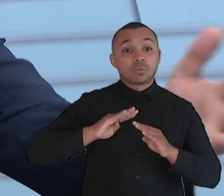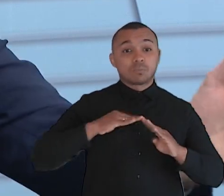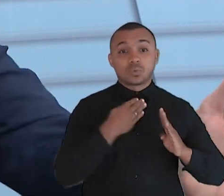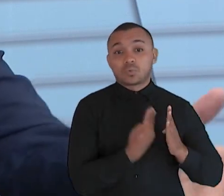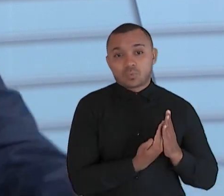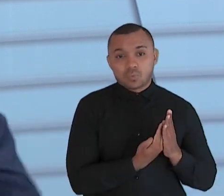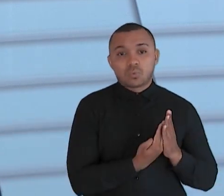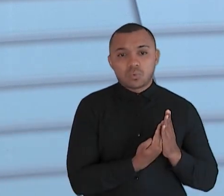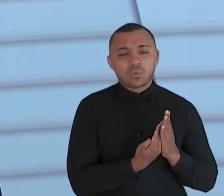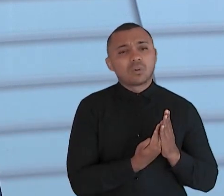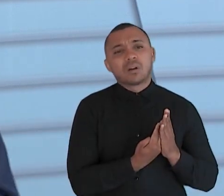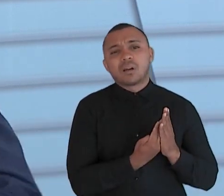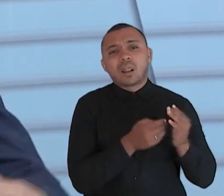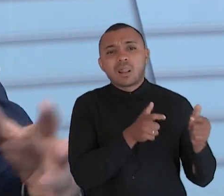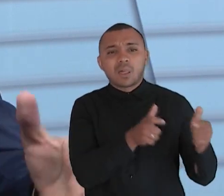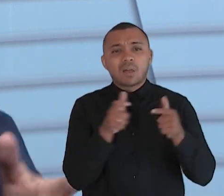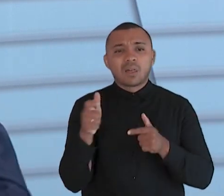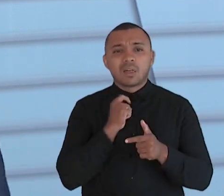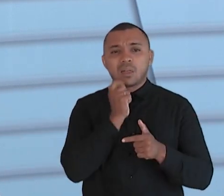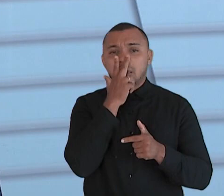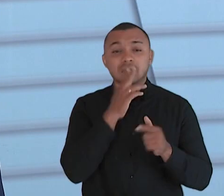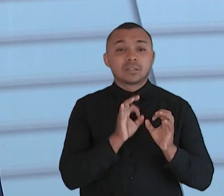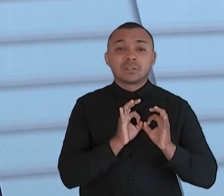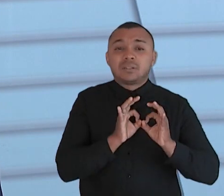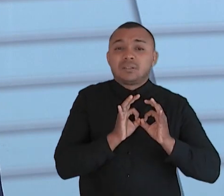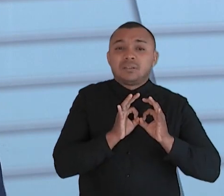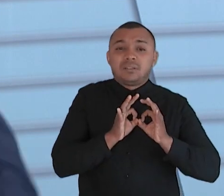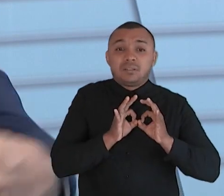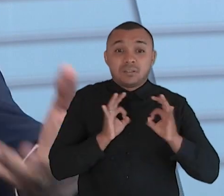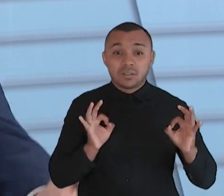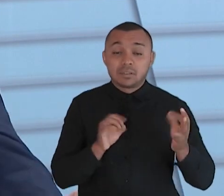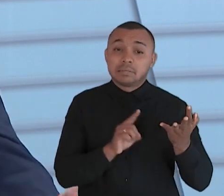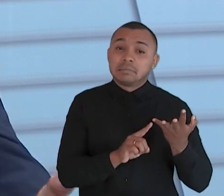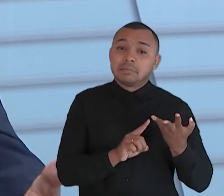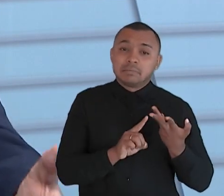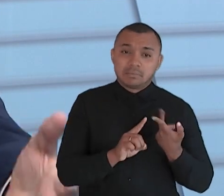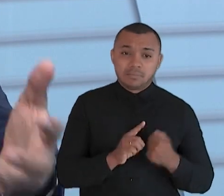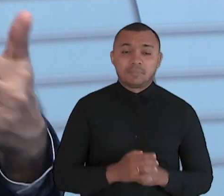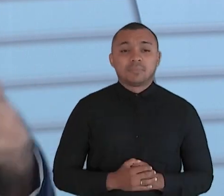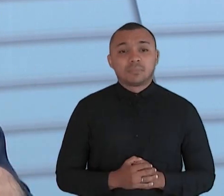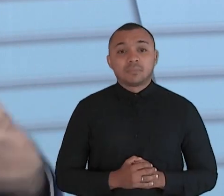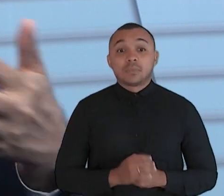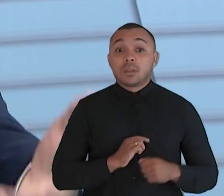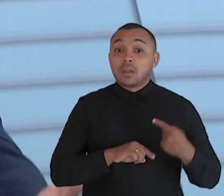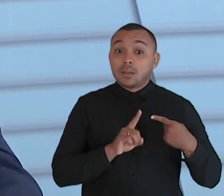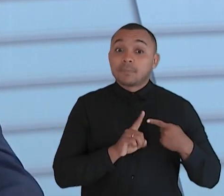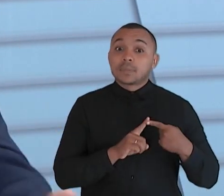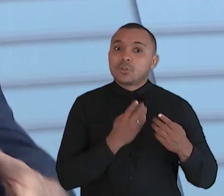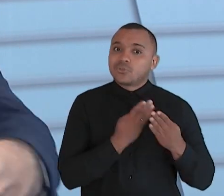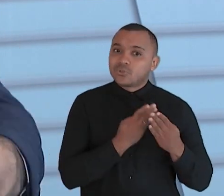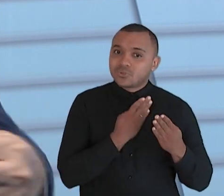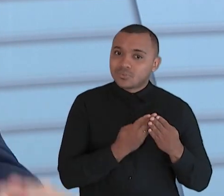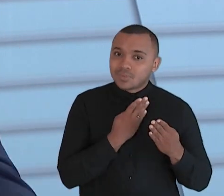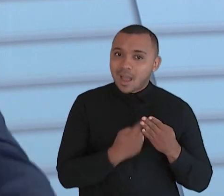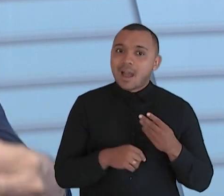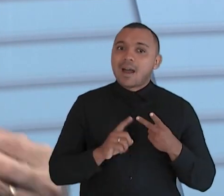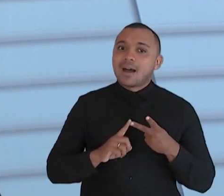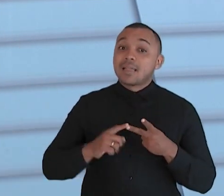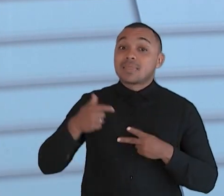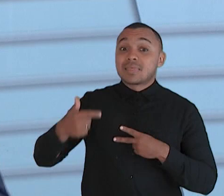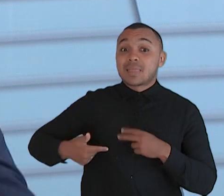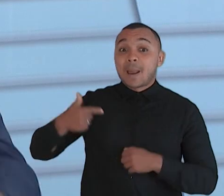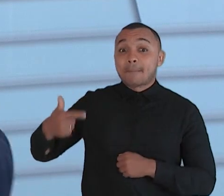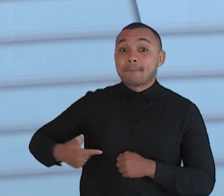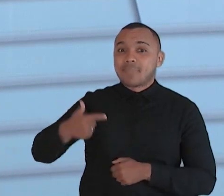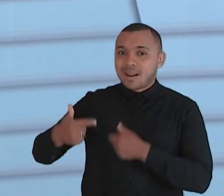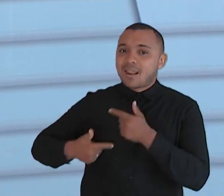disse, distantes, quase que não existiam. Tendo que trabalhar para poder ajudar na manutenção da